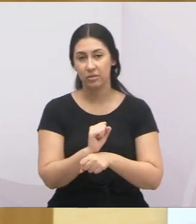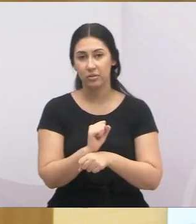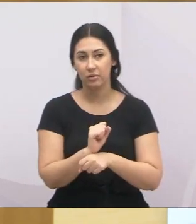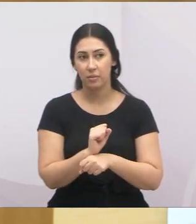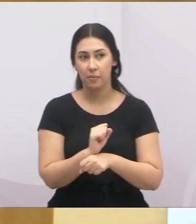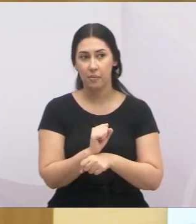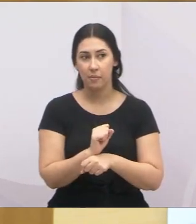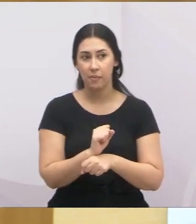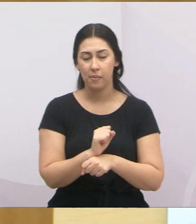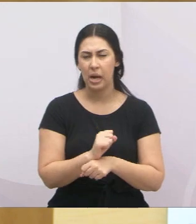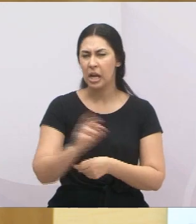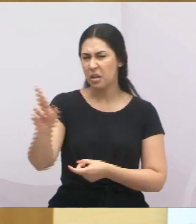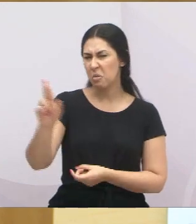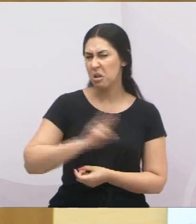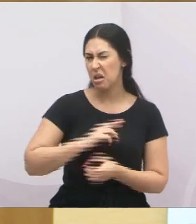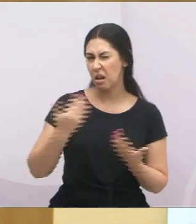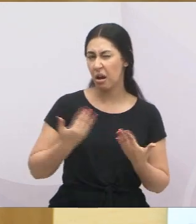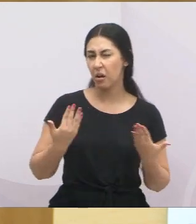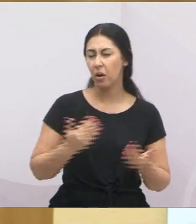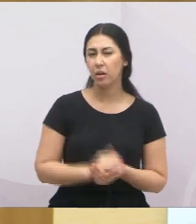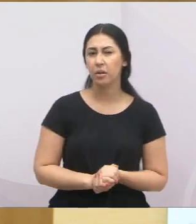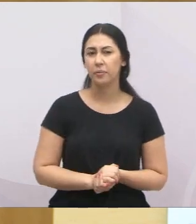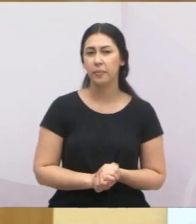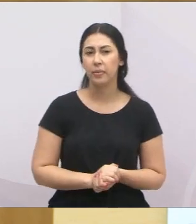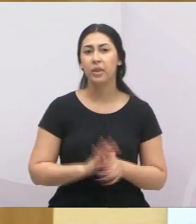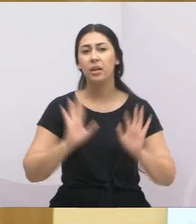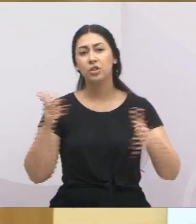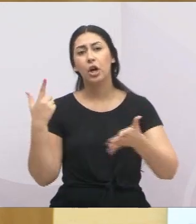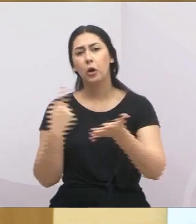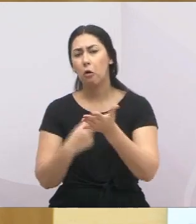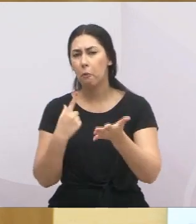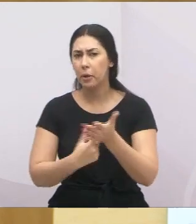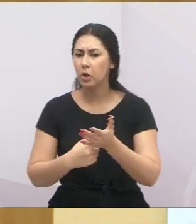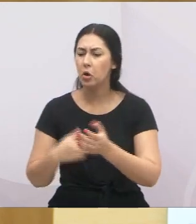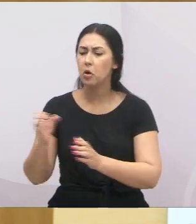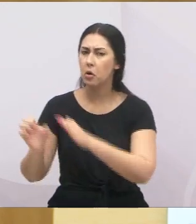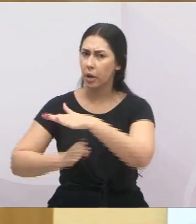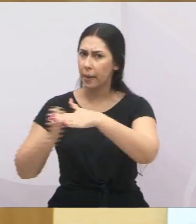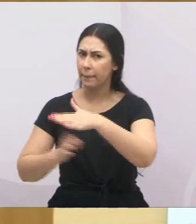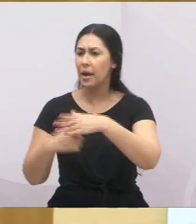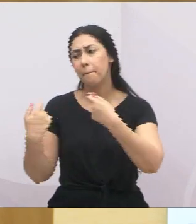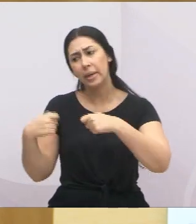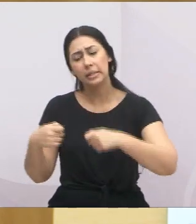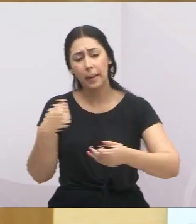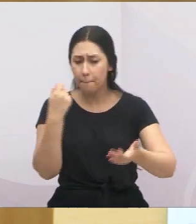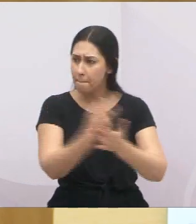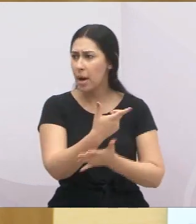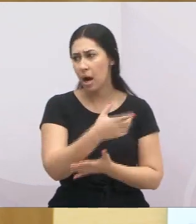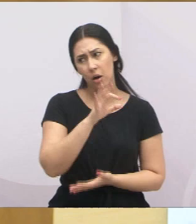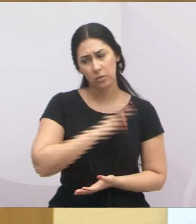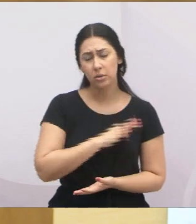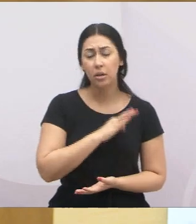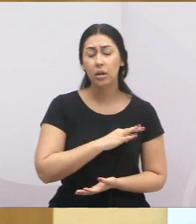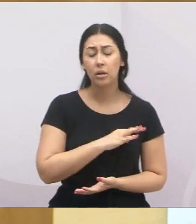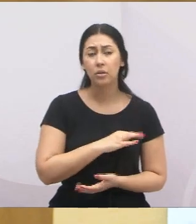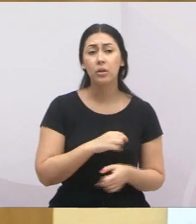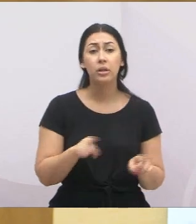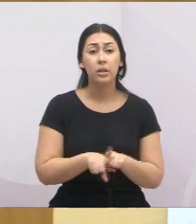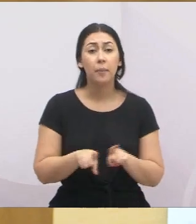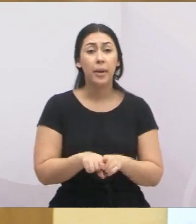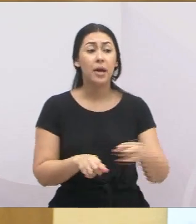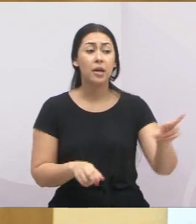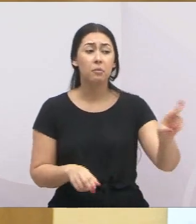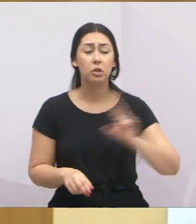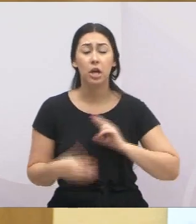A gente recebeu uma devolutiva agora da Prefeitura, que já fez um acordo com a empresa para que a empresa esteja pagando esses trabalhadores. Eu recebi também, agora há pouco,